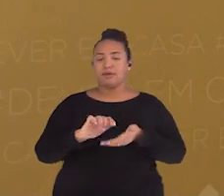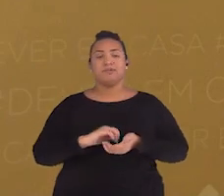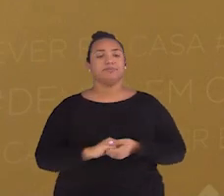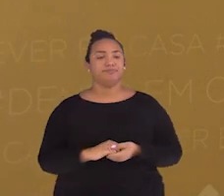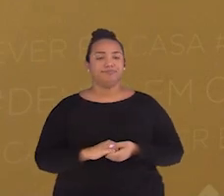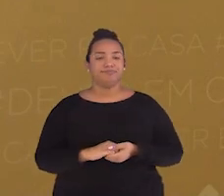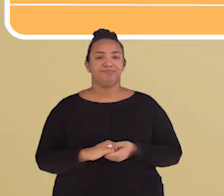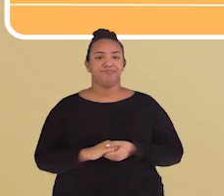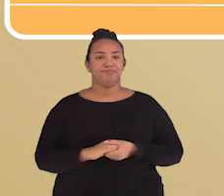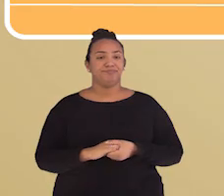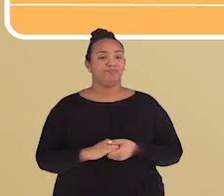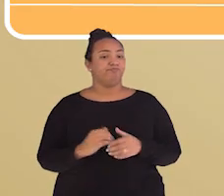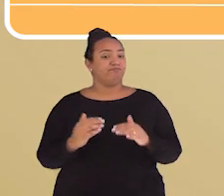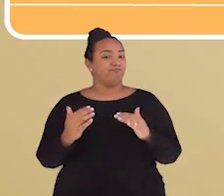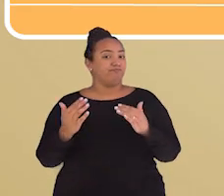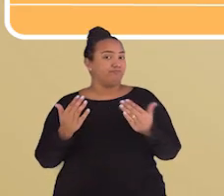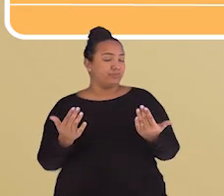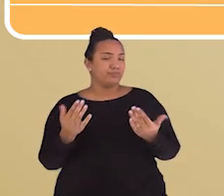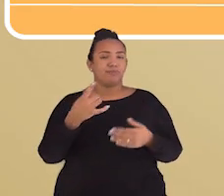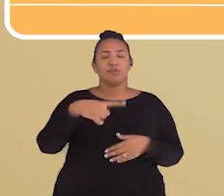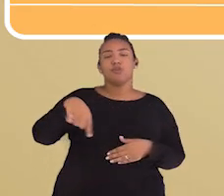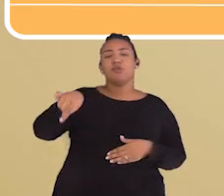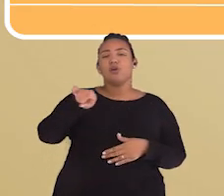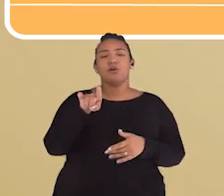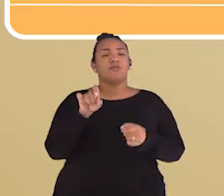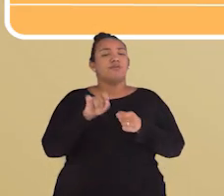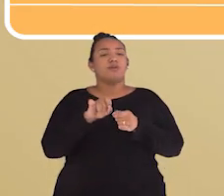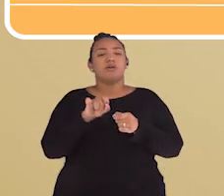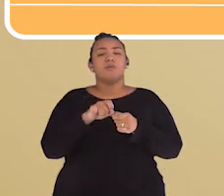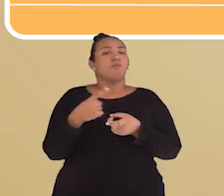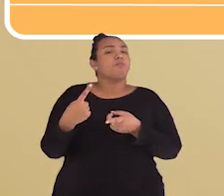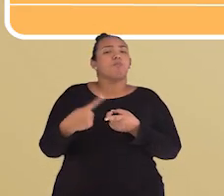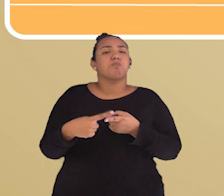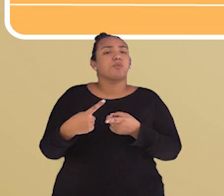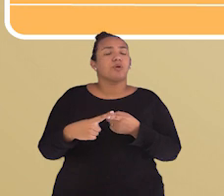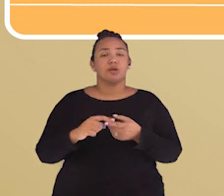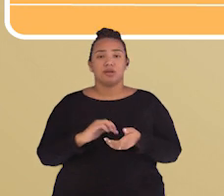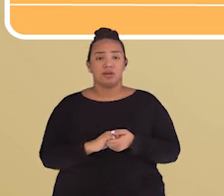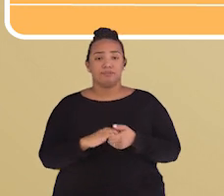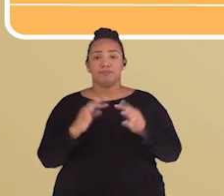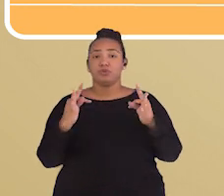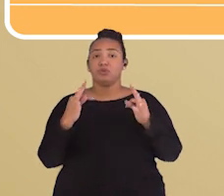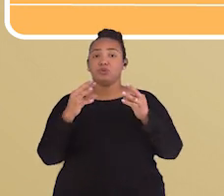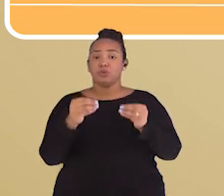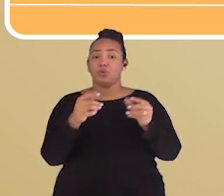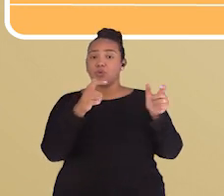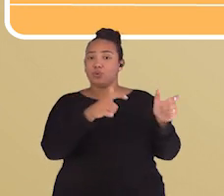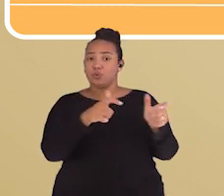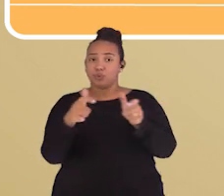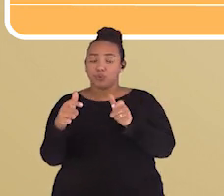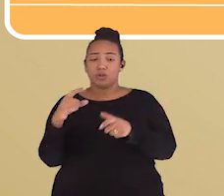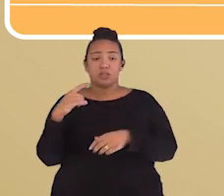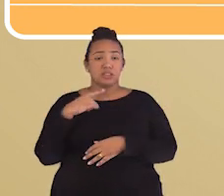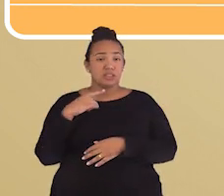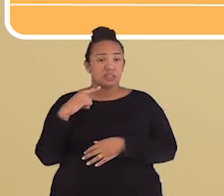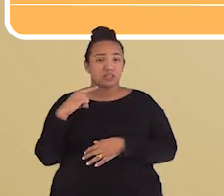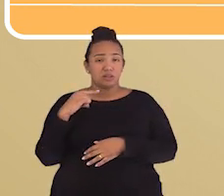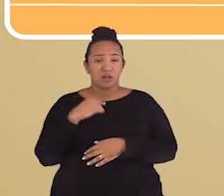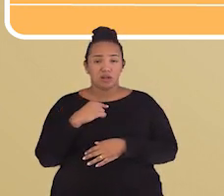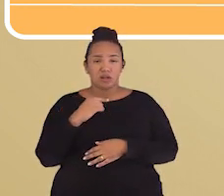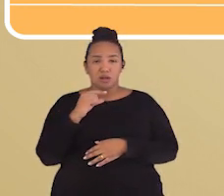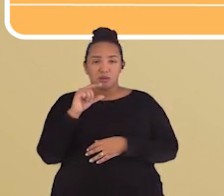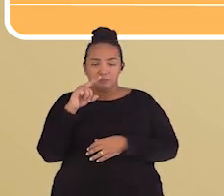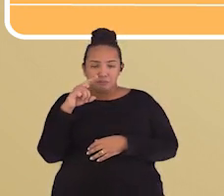outros hábitos. A razão de fazermos isso é porque em todo lugar existem seres bem